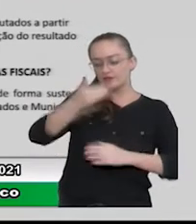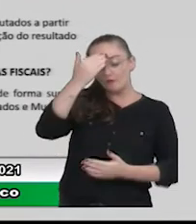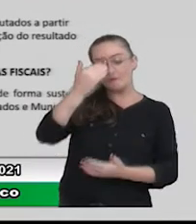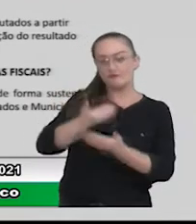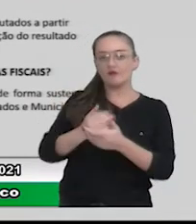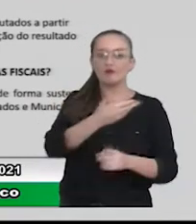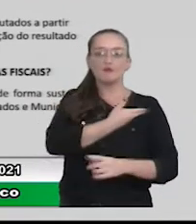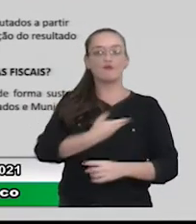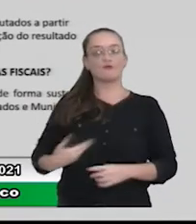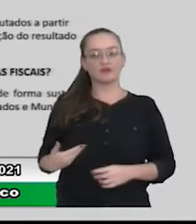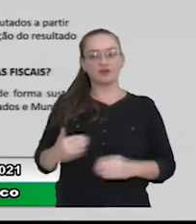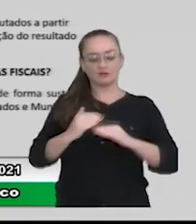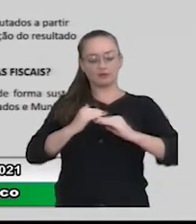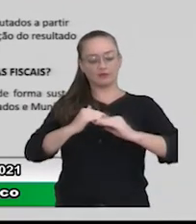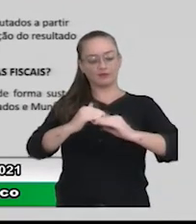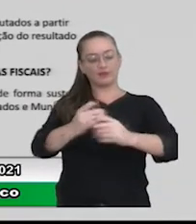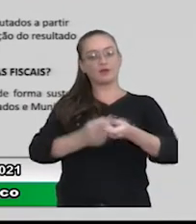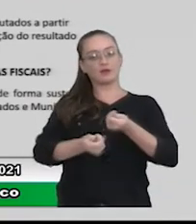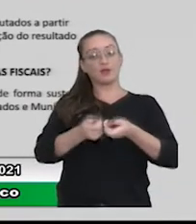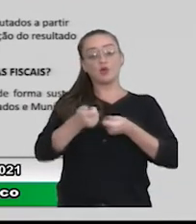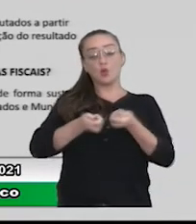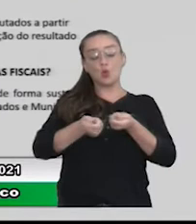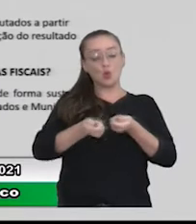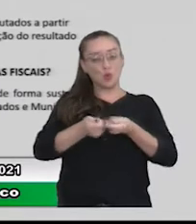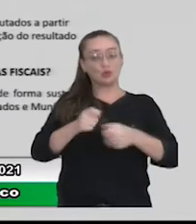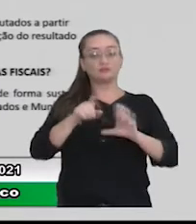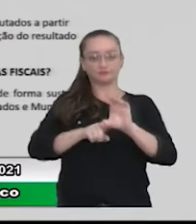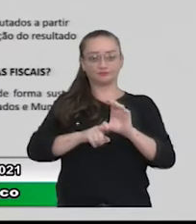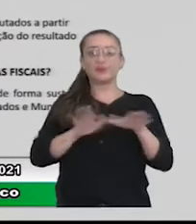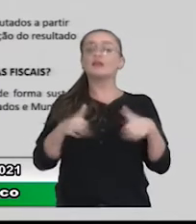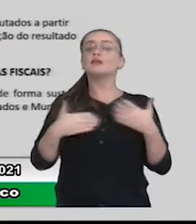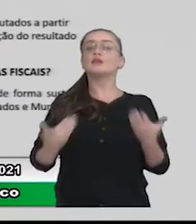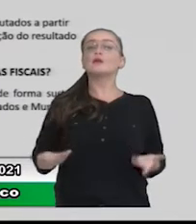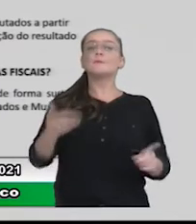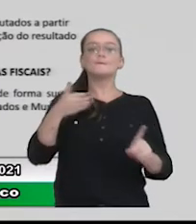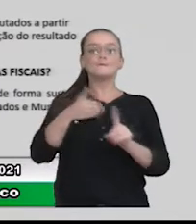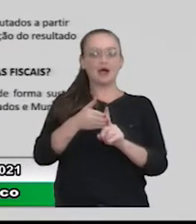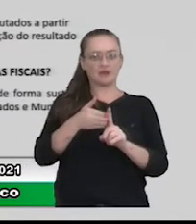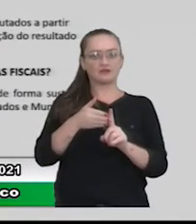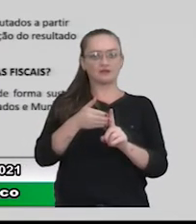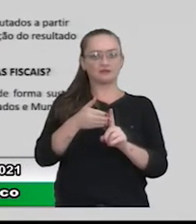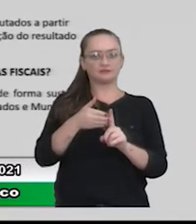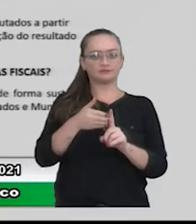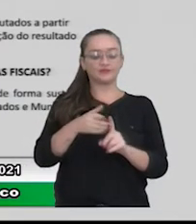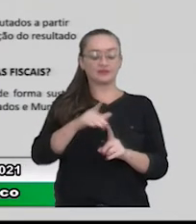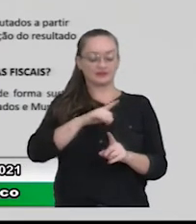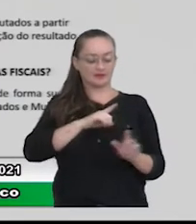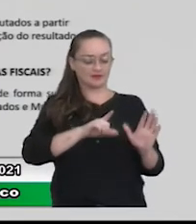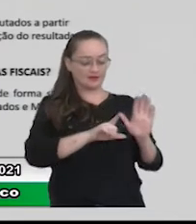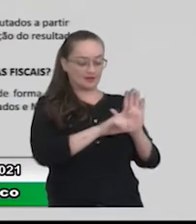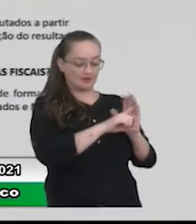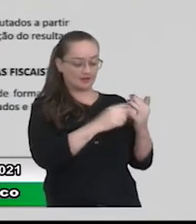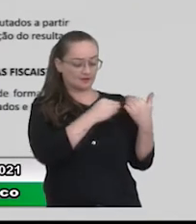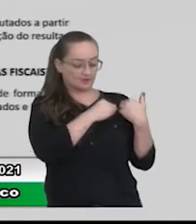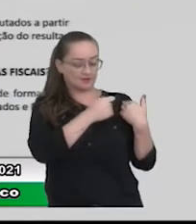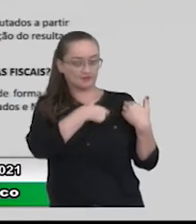à estabilidade econômica e ao controle da dívida. Então, as metas, ela vem com a lei de responsabilidade fiscal, ela vem com